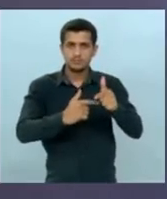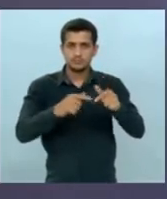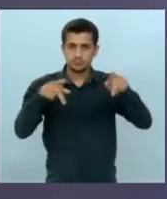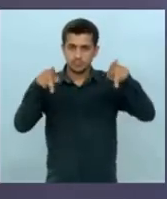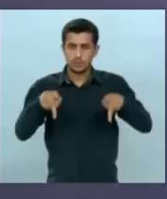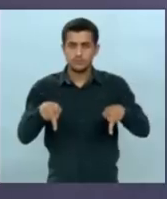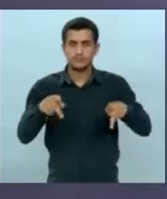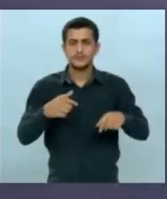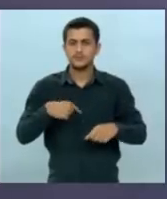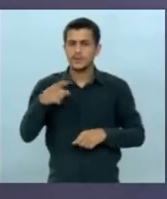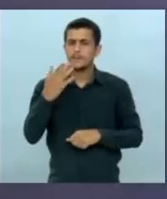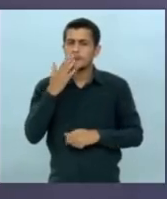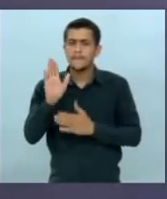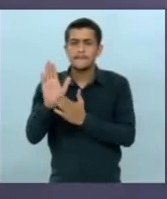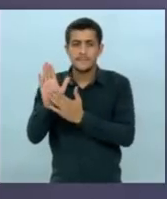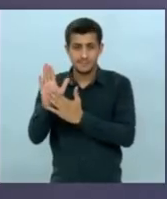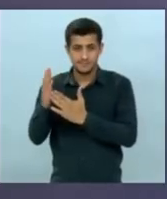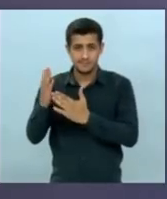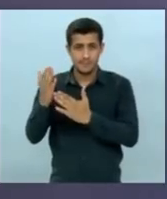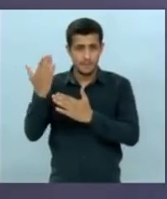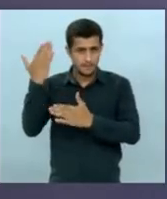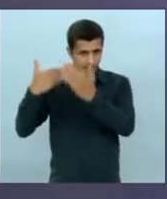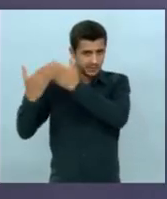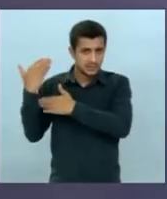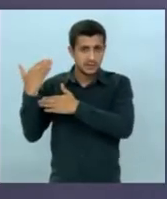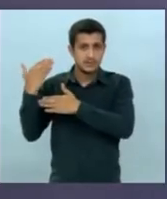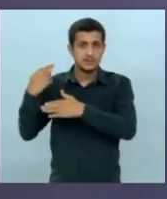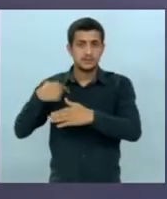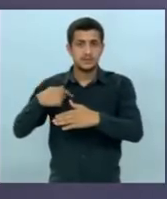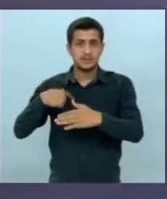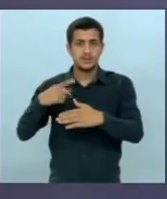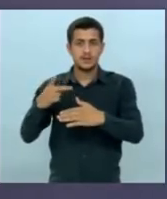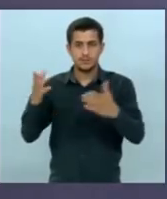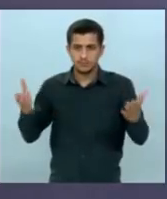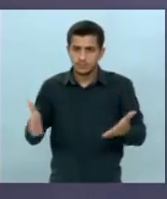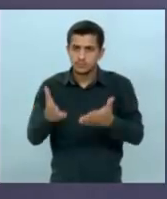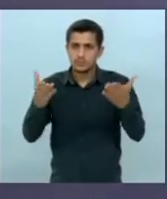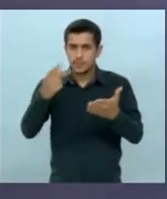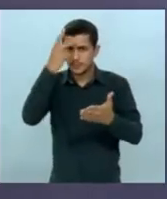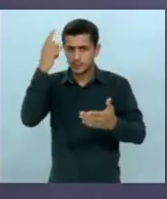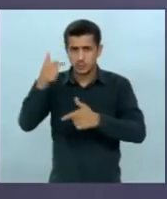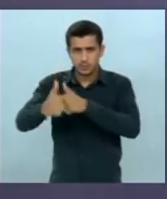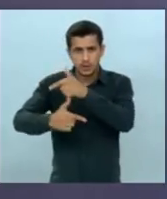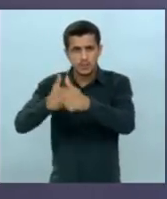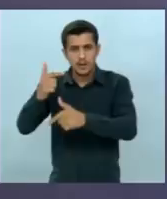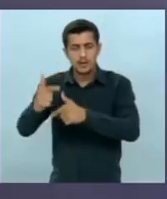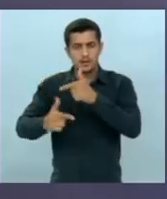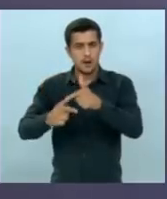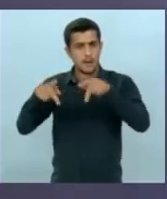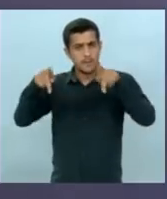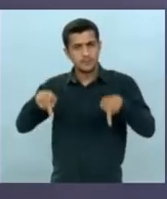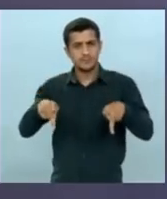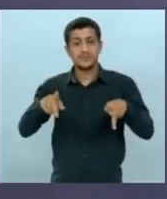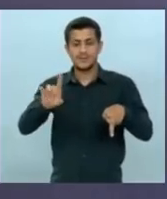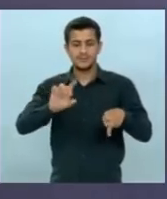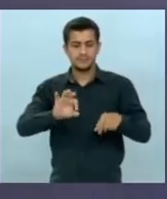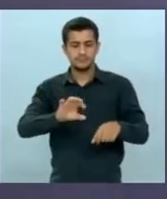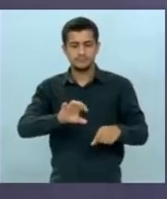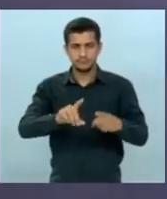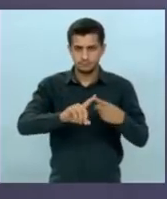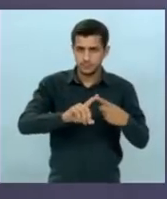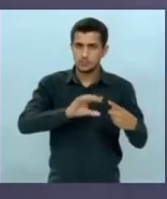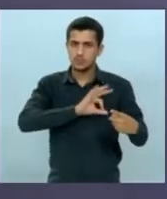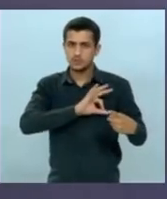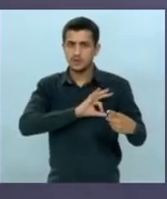Azambuja, na campanha passada, que iria valorizar os servidores públicos, especialmente os policiais, que fariam